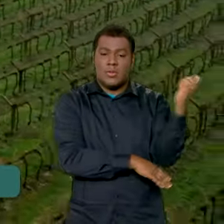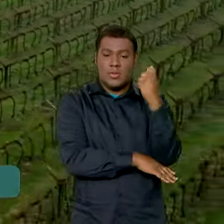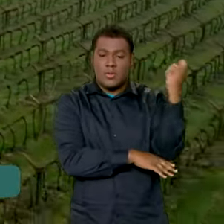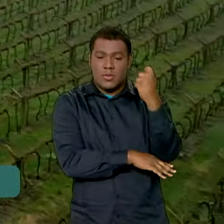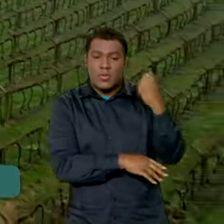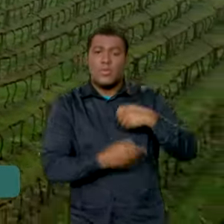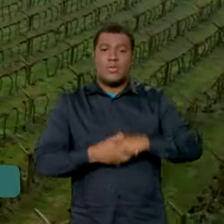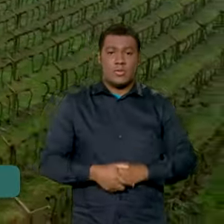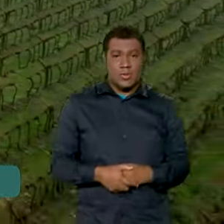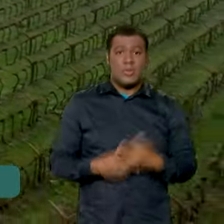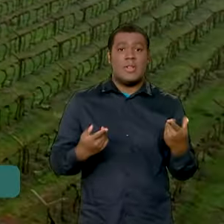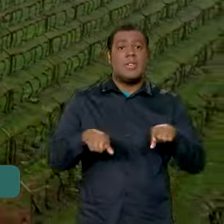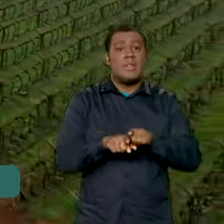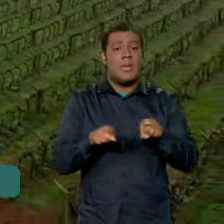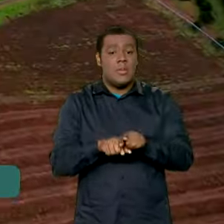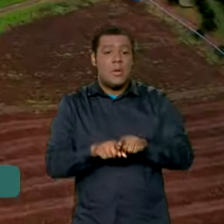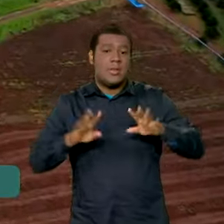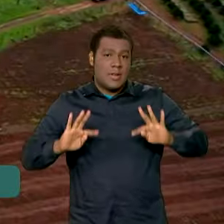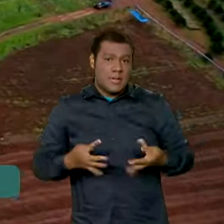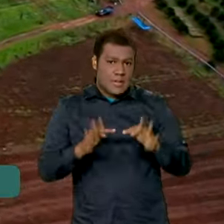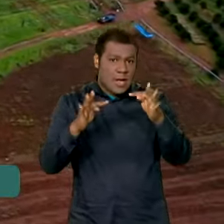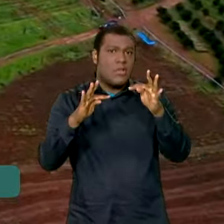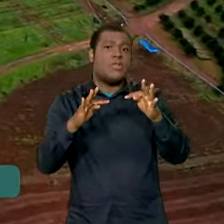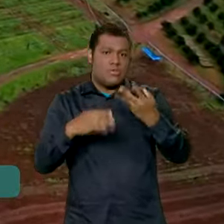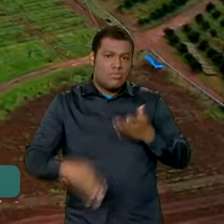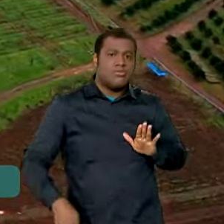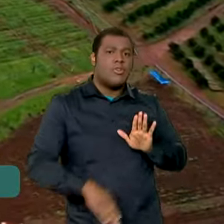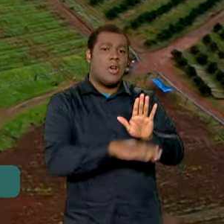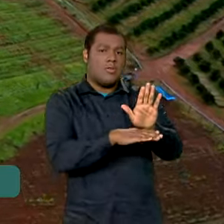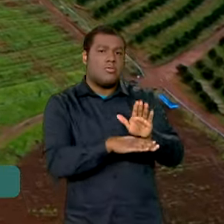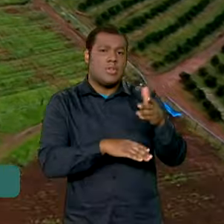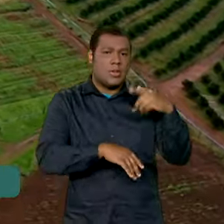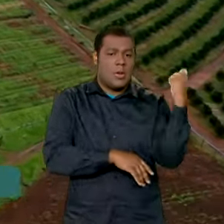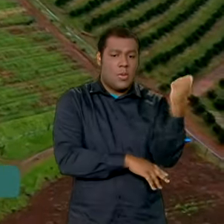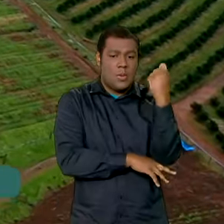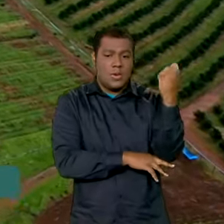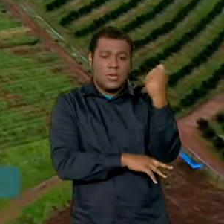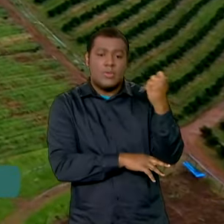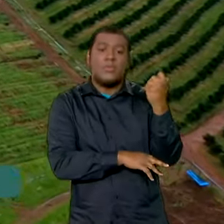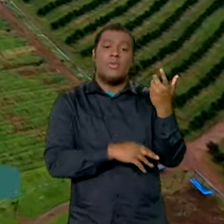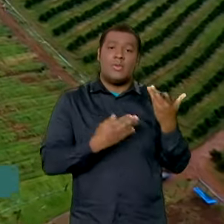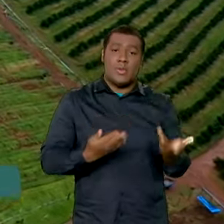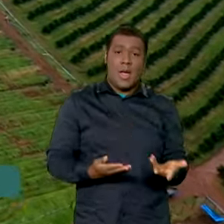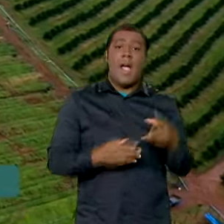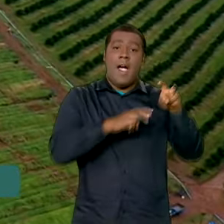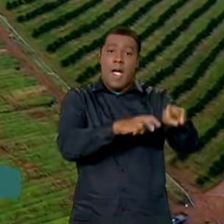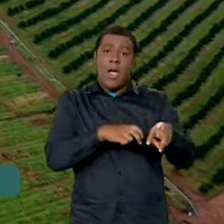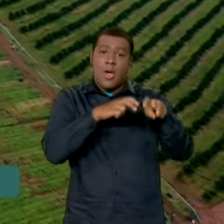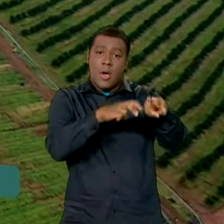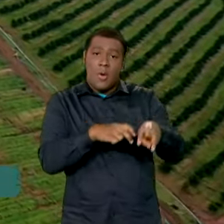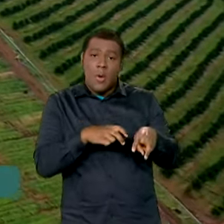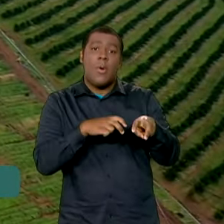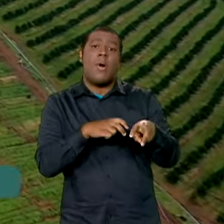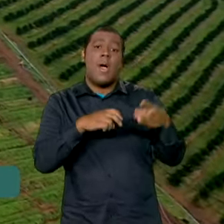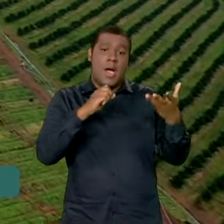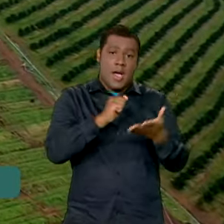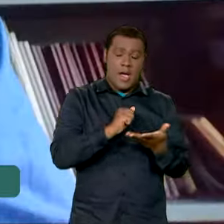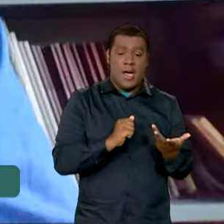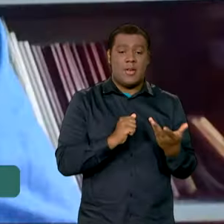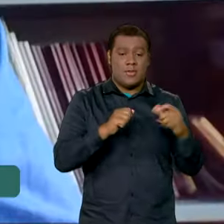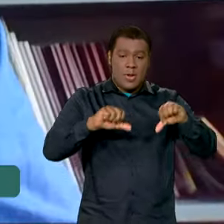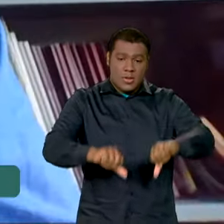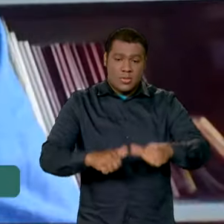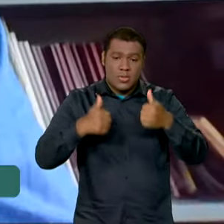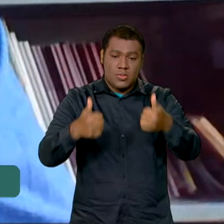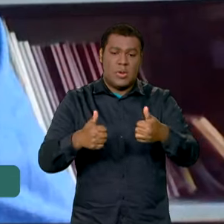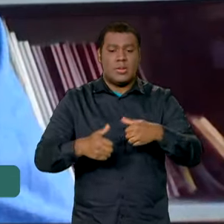de pesquisa e transferência de tecnologia estão em andamento para a recuperação das atividades agropecuárias nas áreas afetadas.